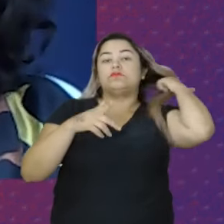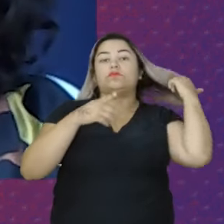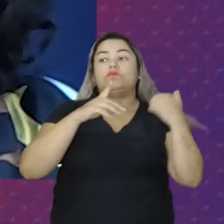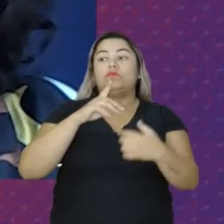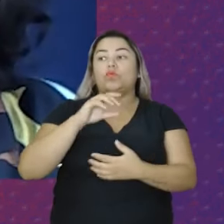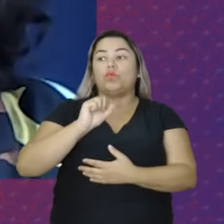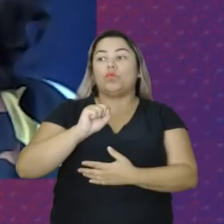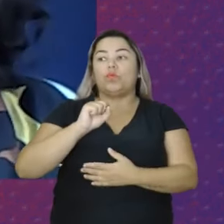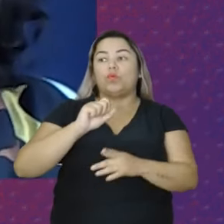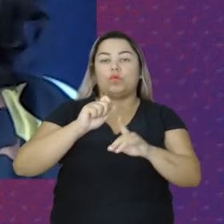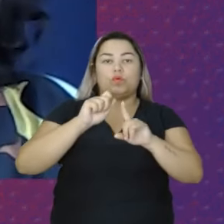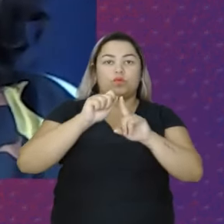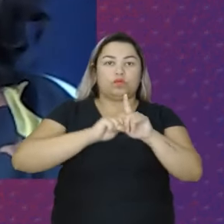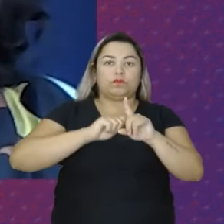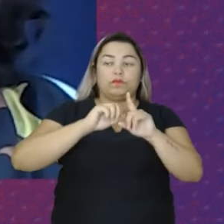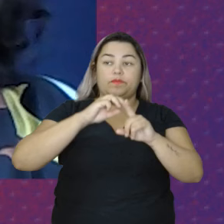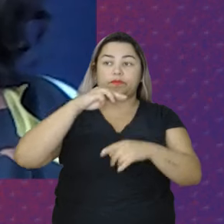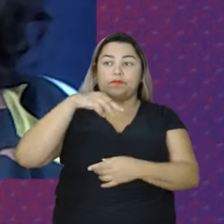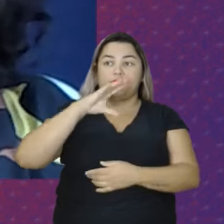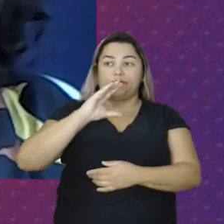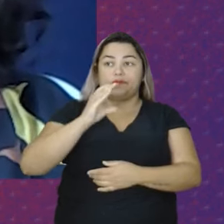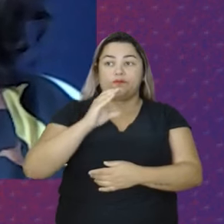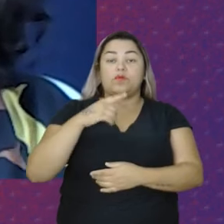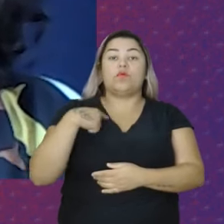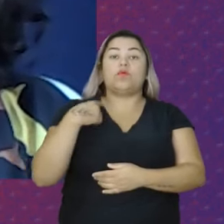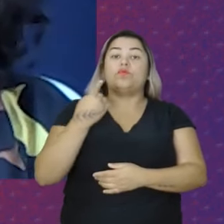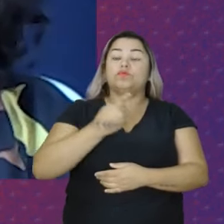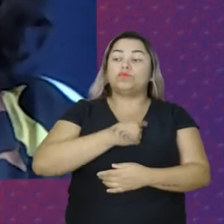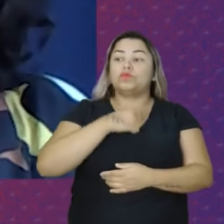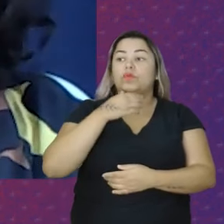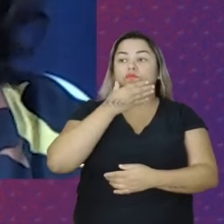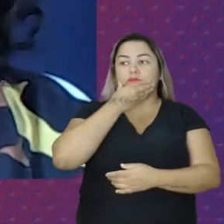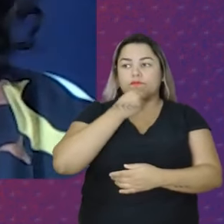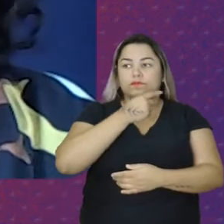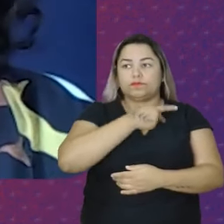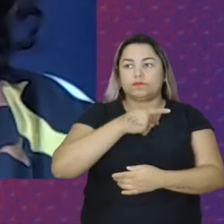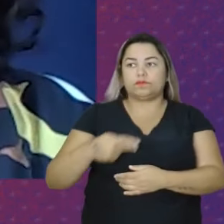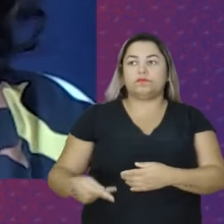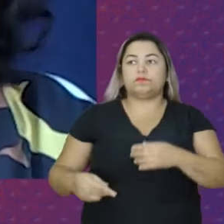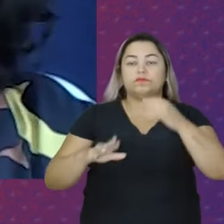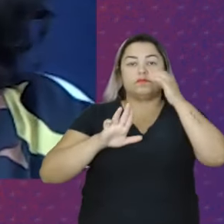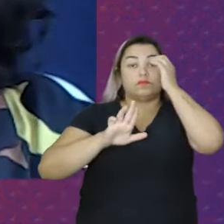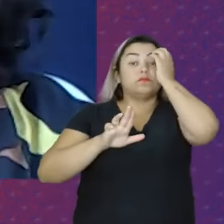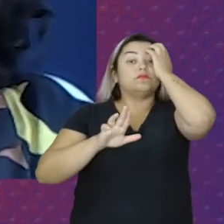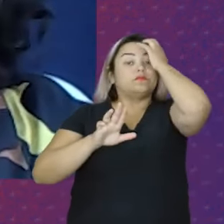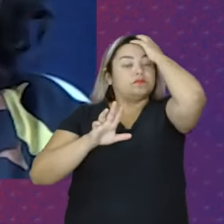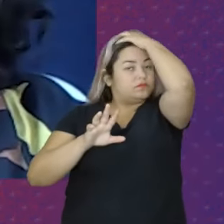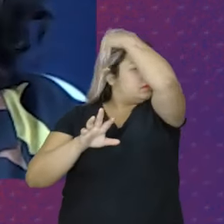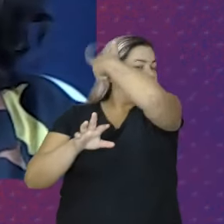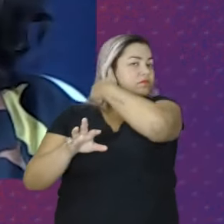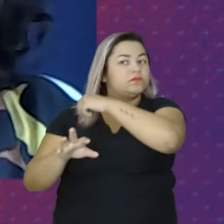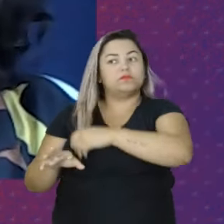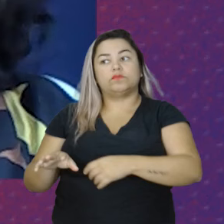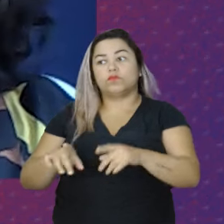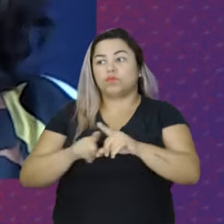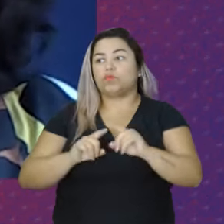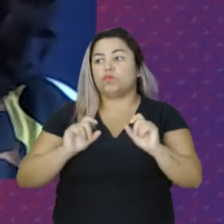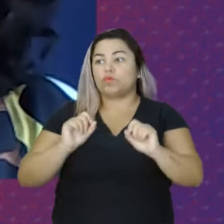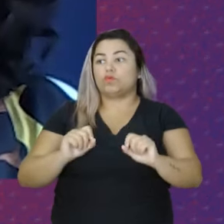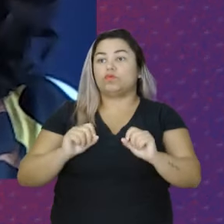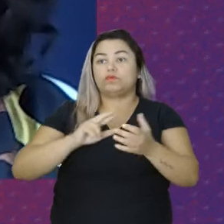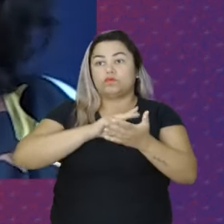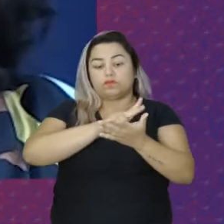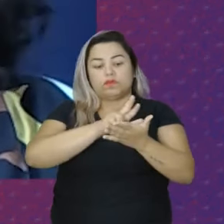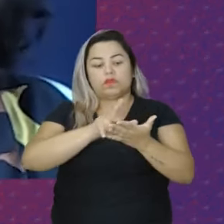8 de março O nosso presidente Lula Lançou Diversas